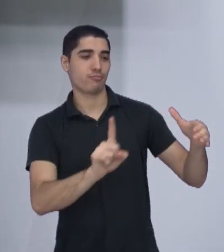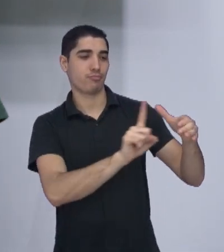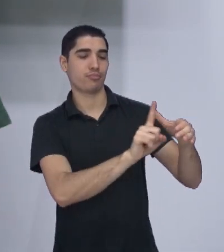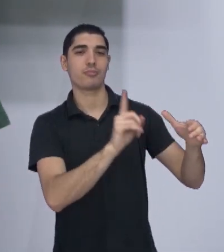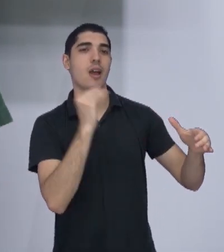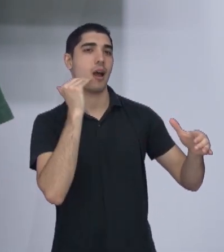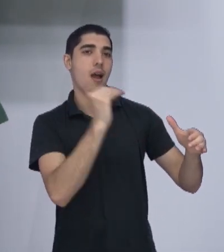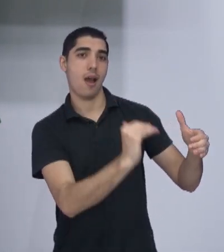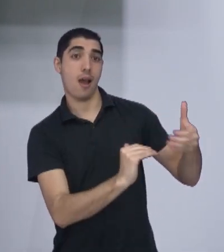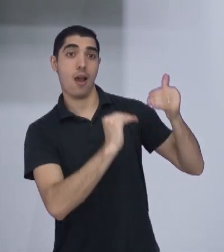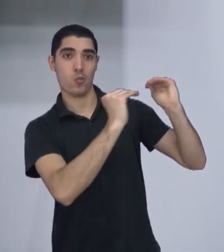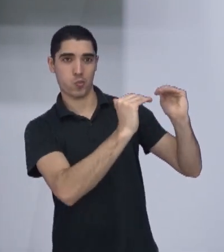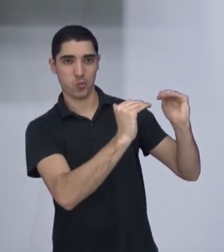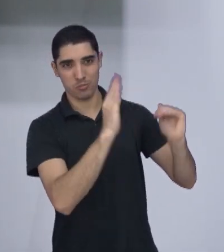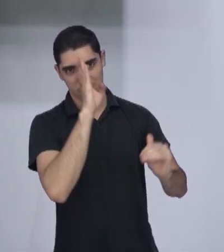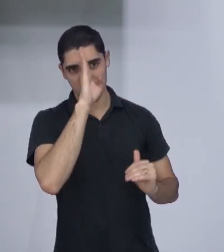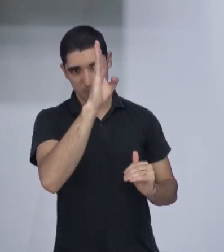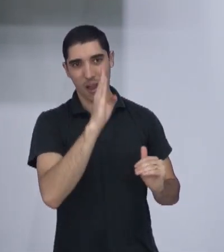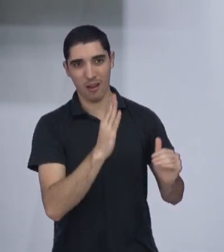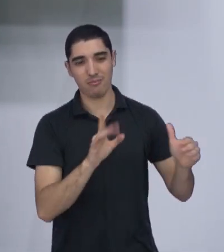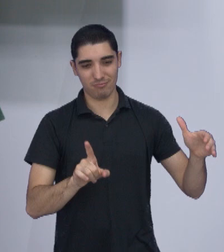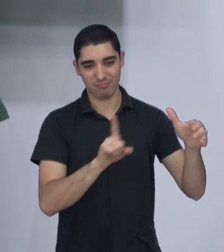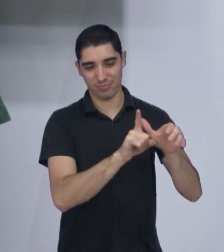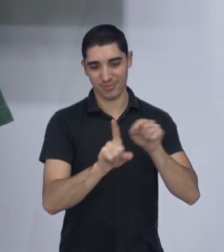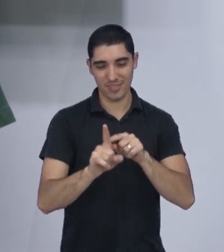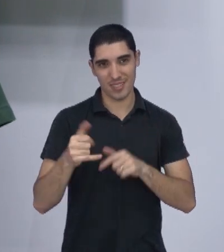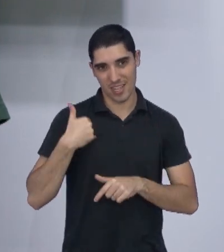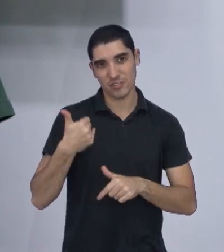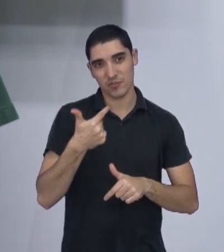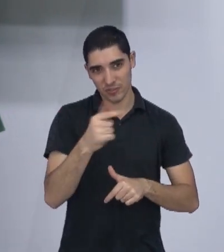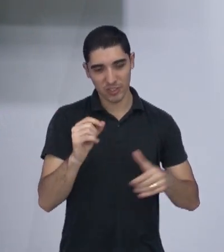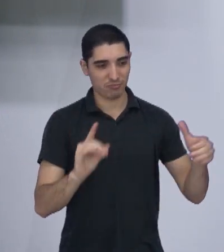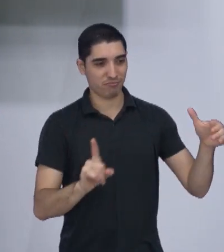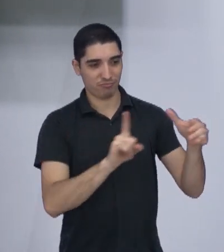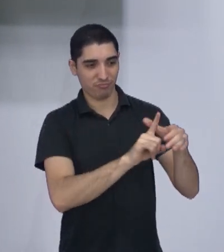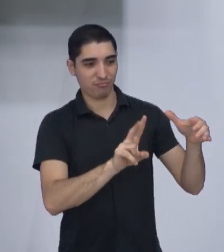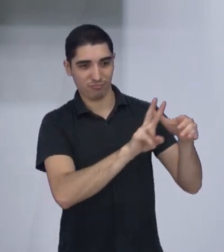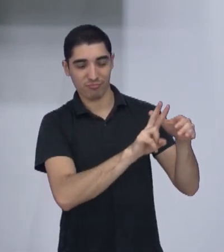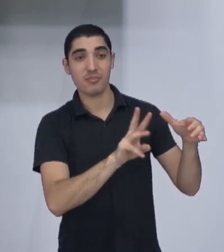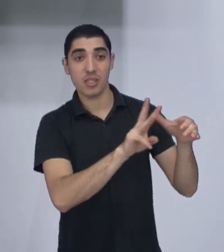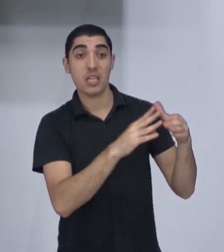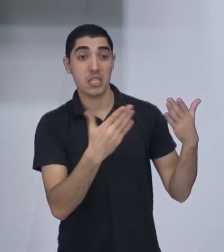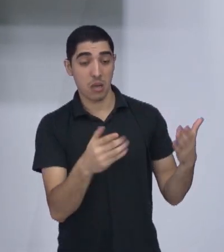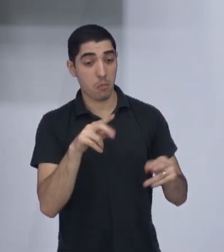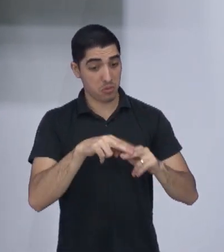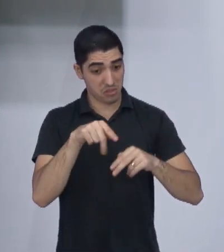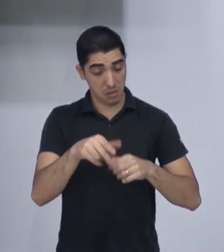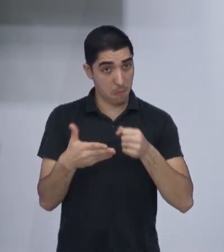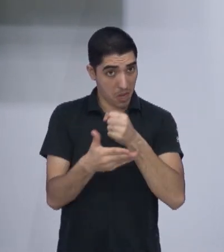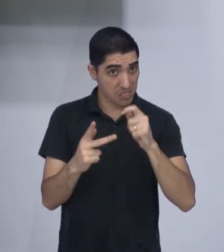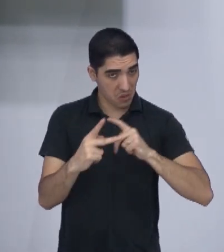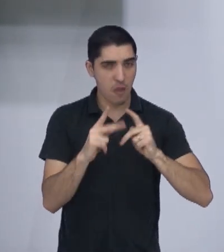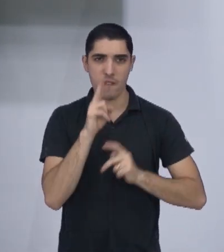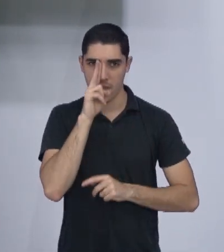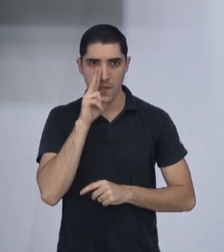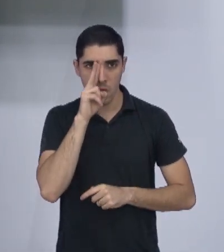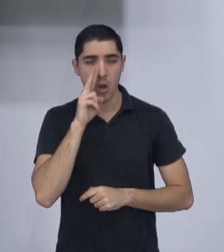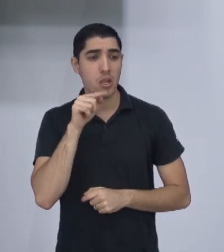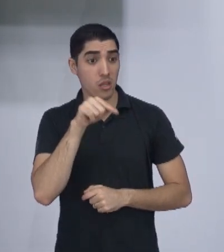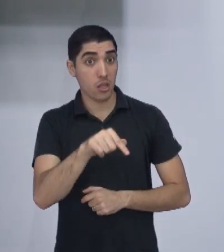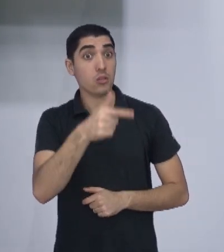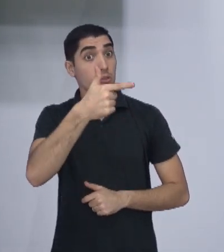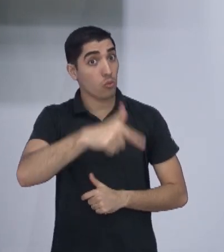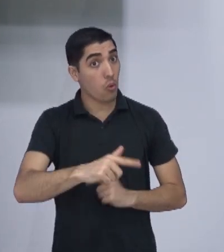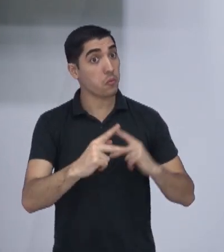adulto, jogam para o Sub-20 também. Então esse time do São José de base do Sub-20 é bom, mas um jogo com um placar